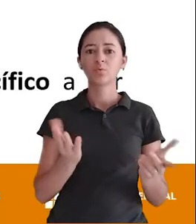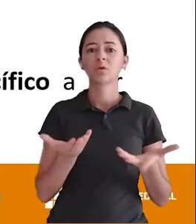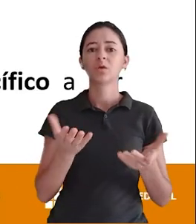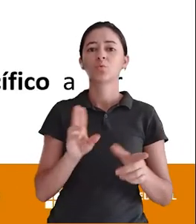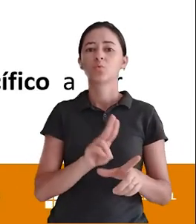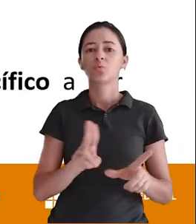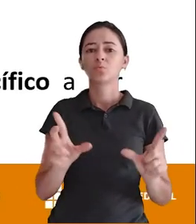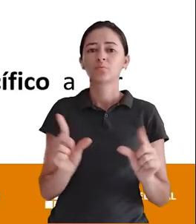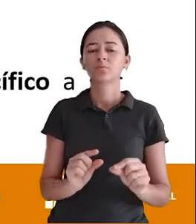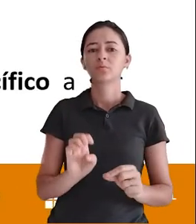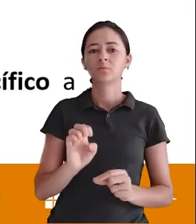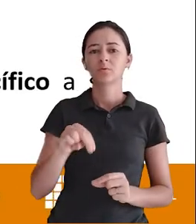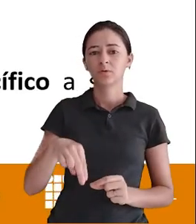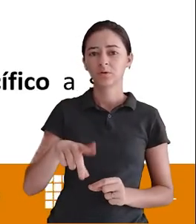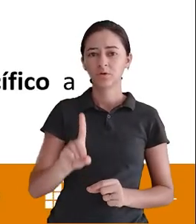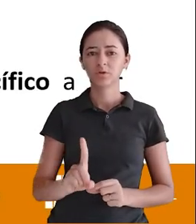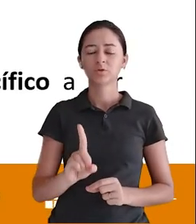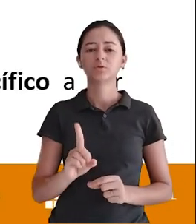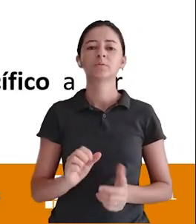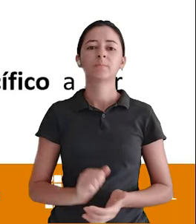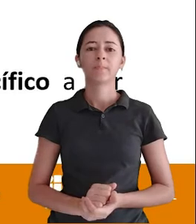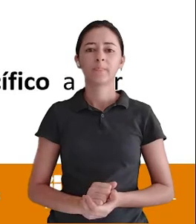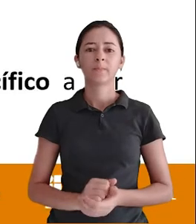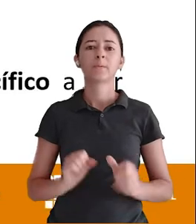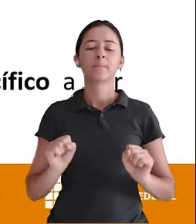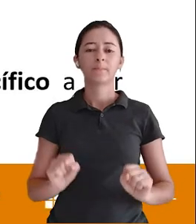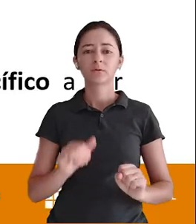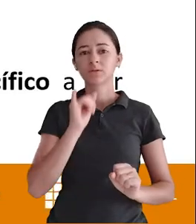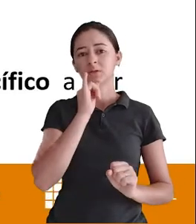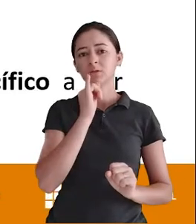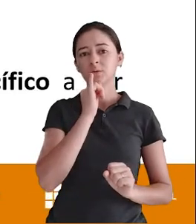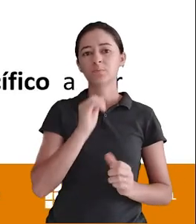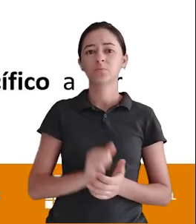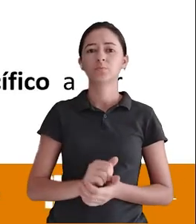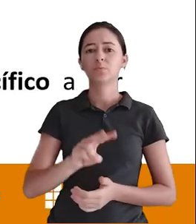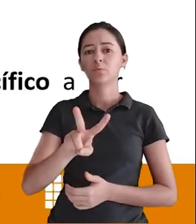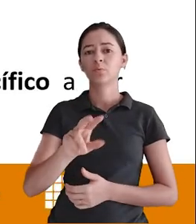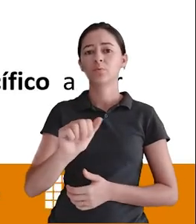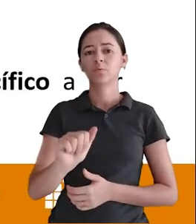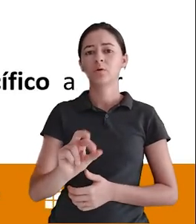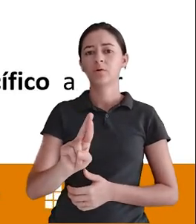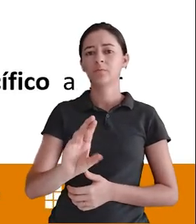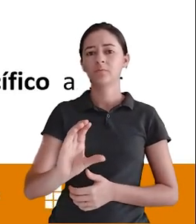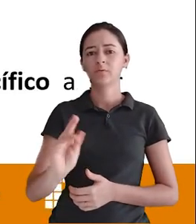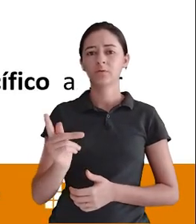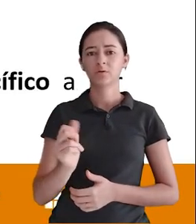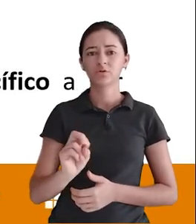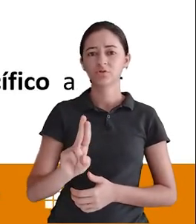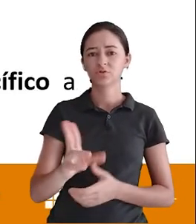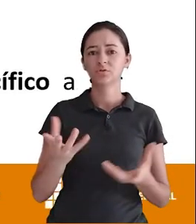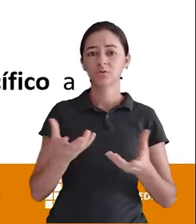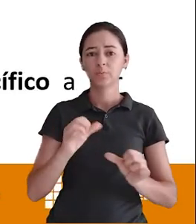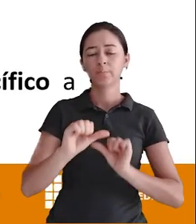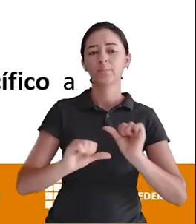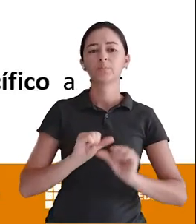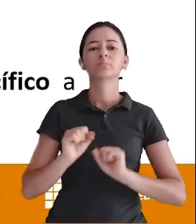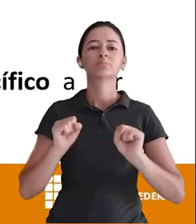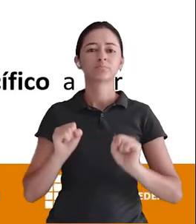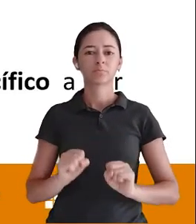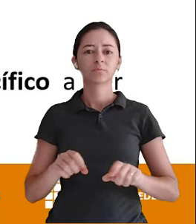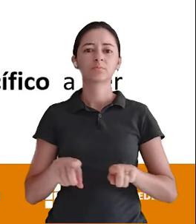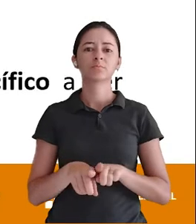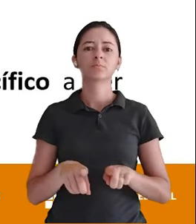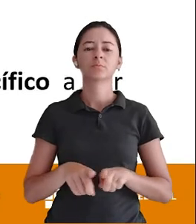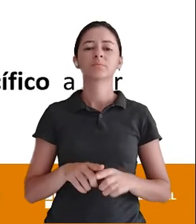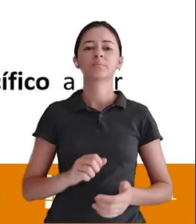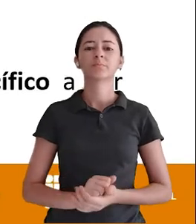baixar Por algum motivo Eu posso fazer isso A gente vai fazer isso Usando O ALTER TABLE Ok? Então para cada